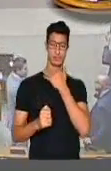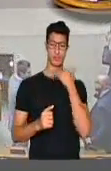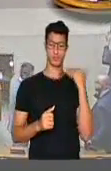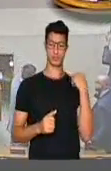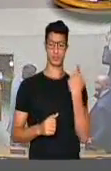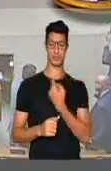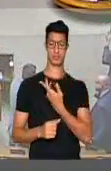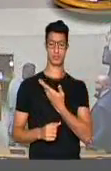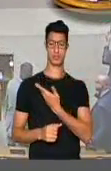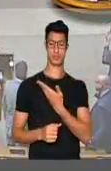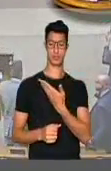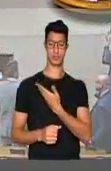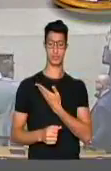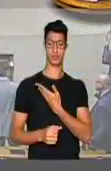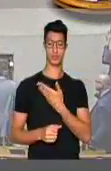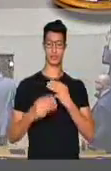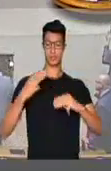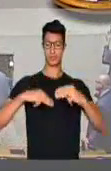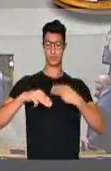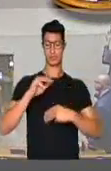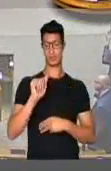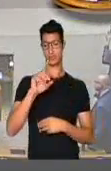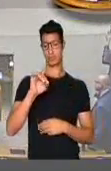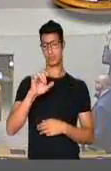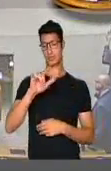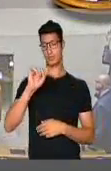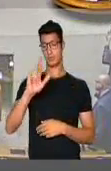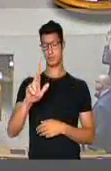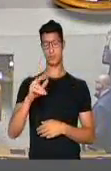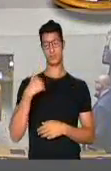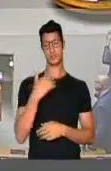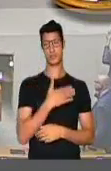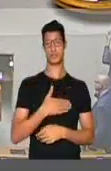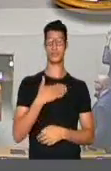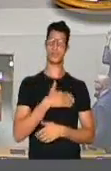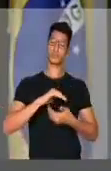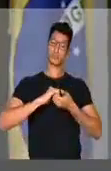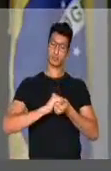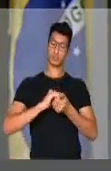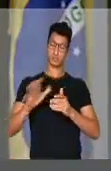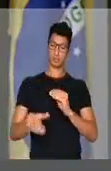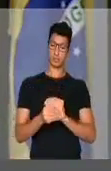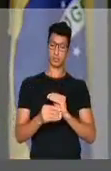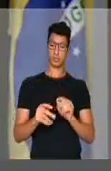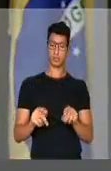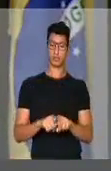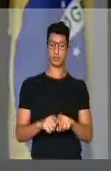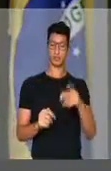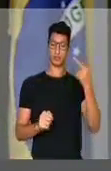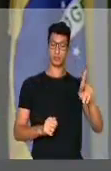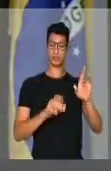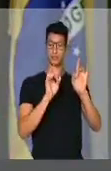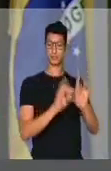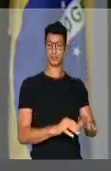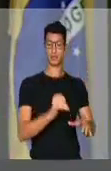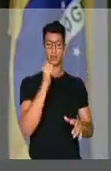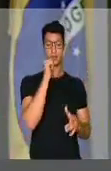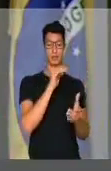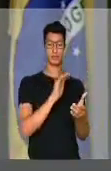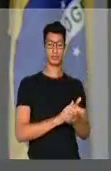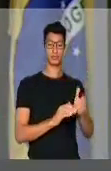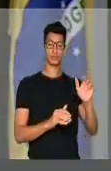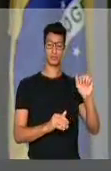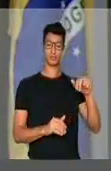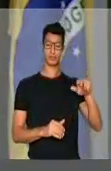falecimento do nosso amigo, músico Adelar Bertucci, só gostaria de complementar aqui, que ele deixou a esposa